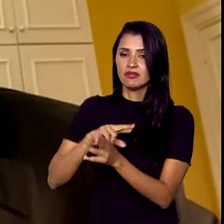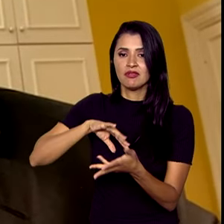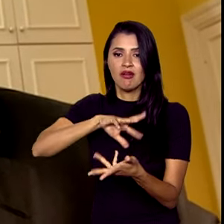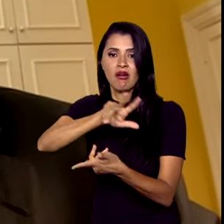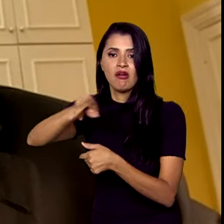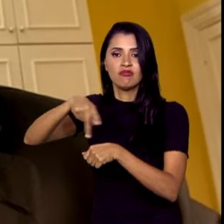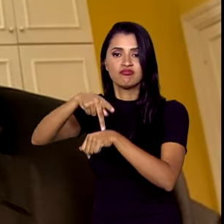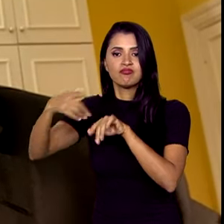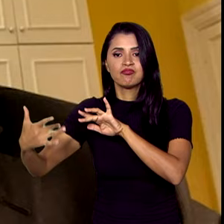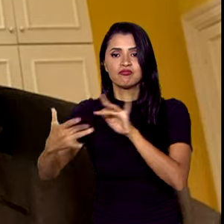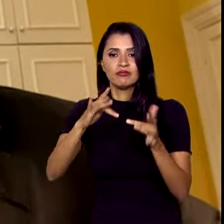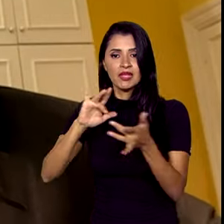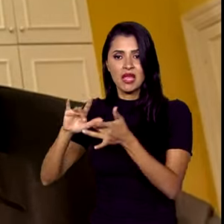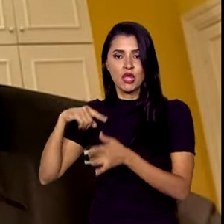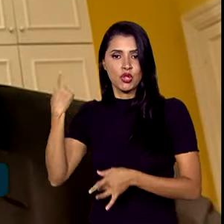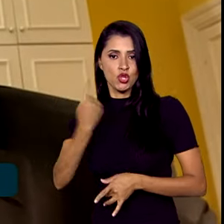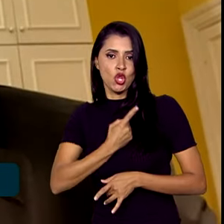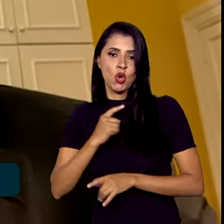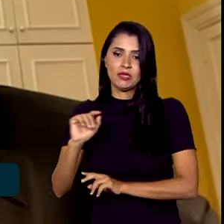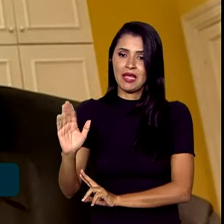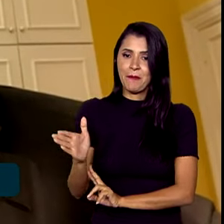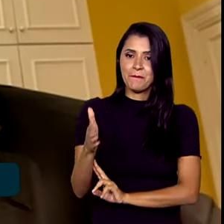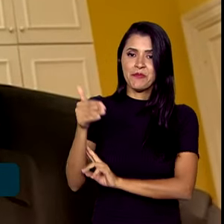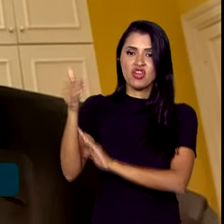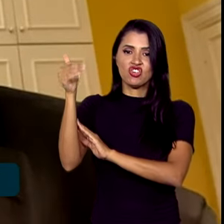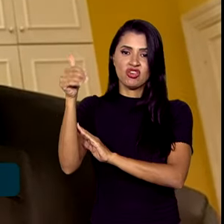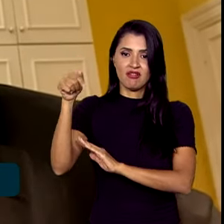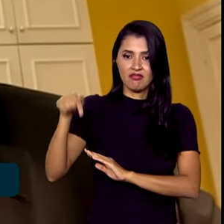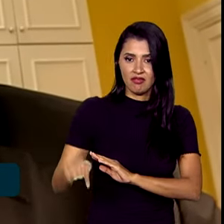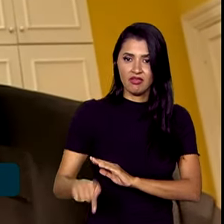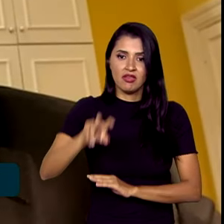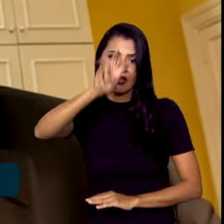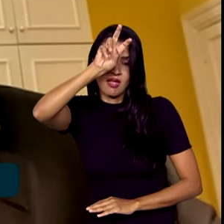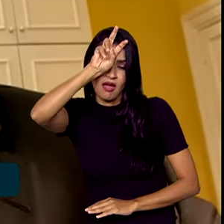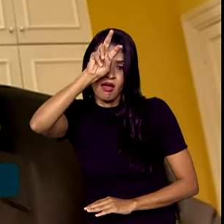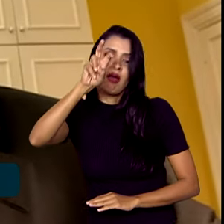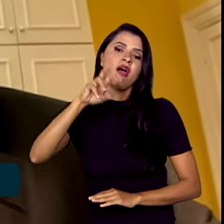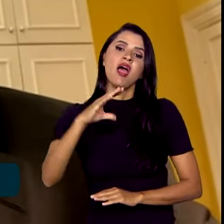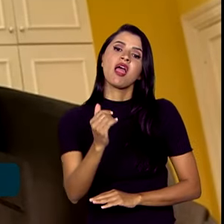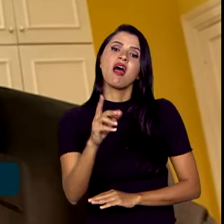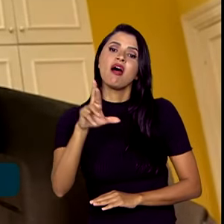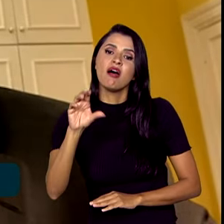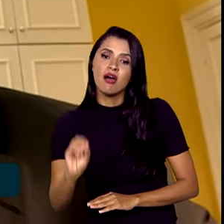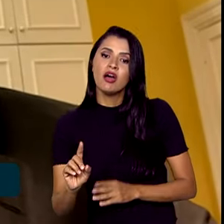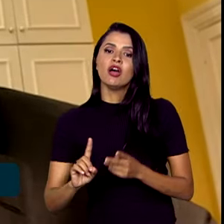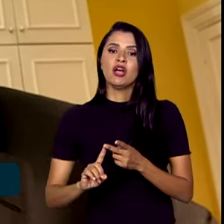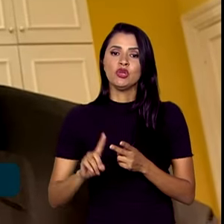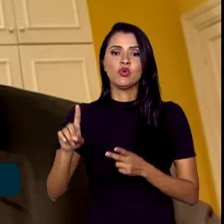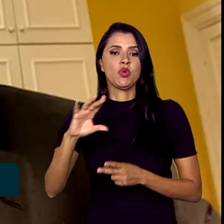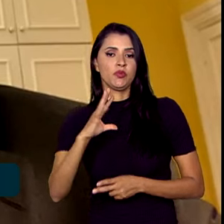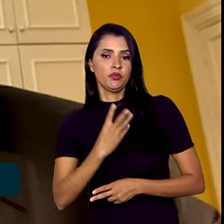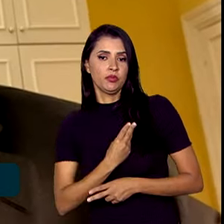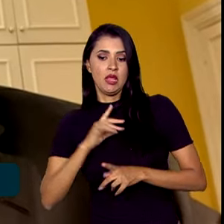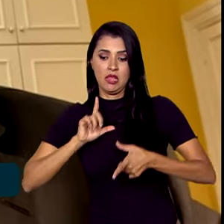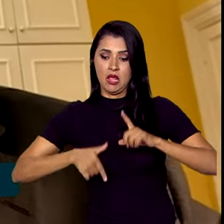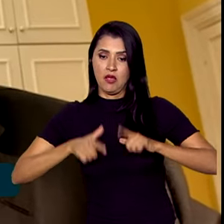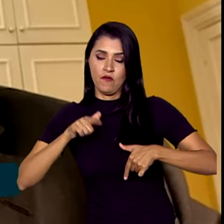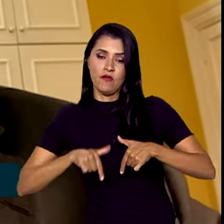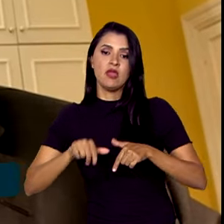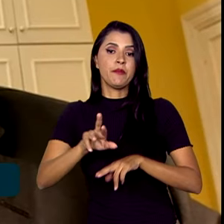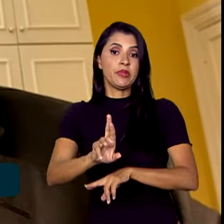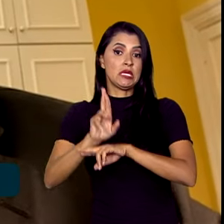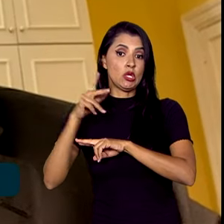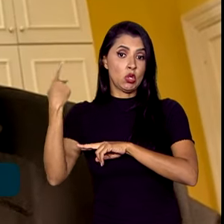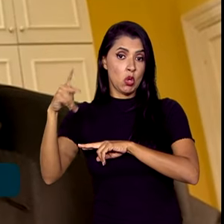embaixadas aqui no Cairo, em Tel Aviv, e é o nosso escritório de representação junto à autoridade